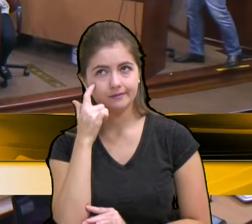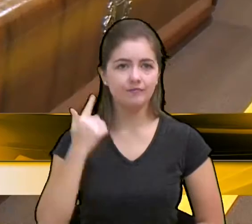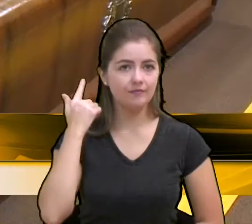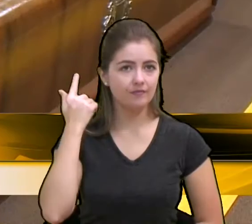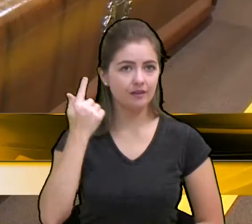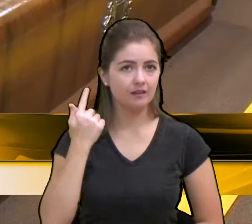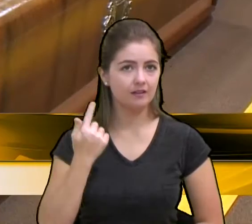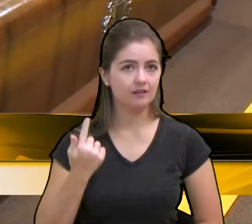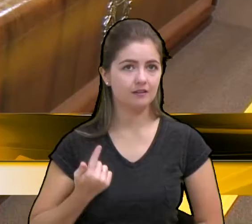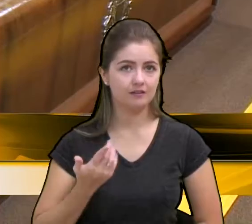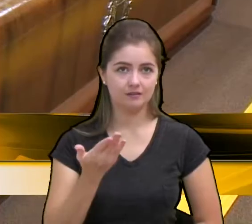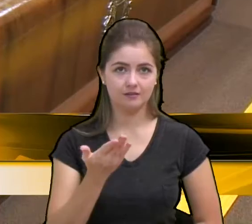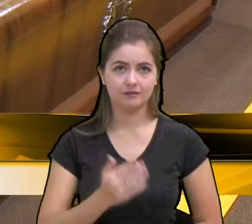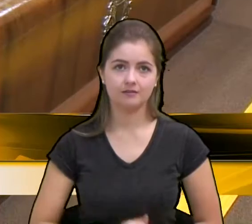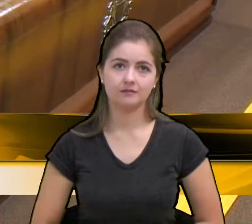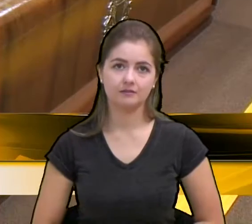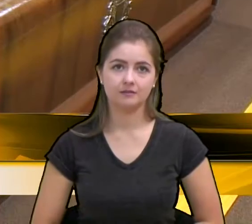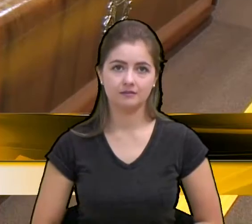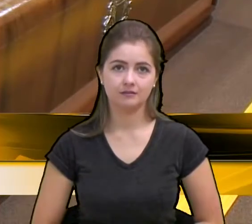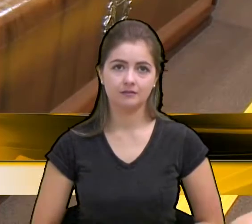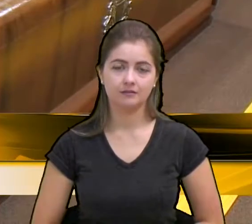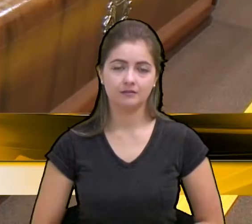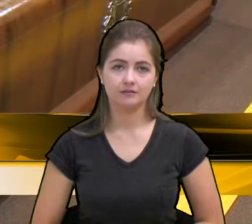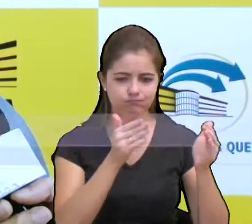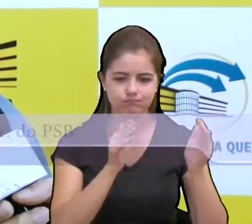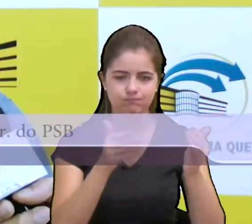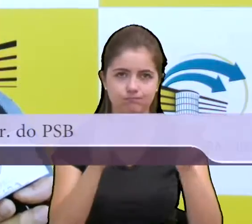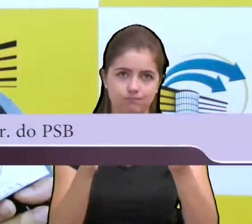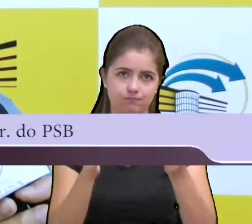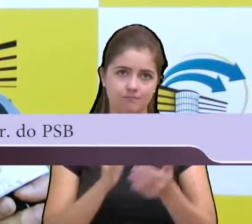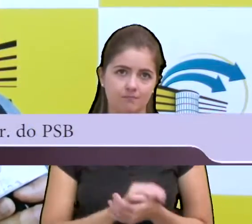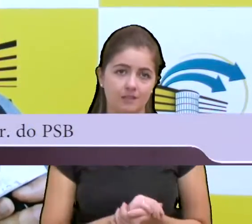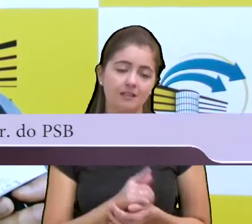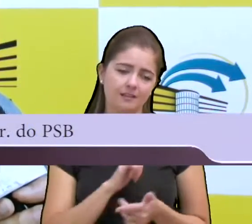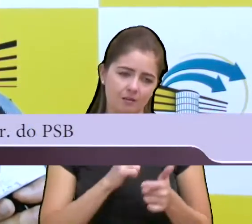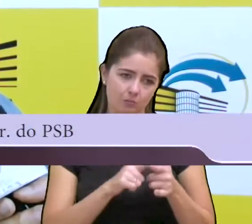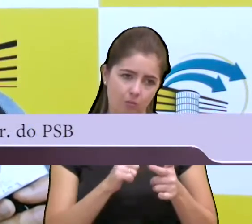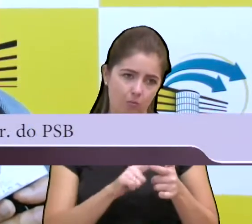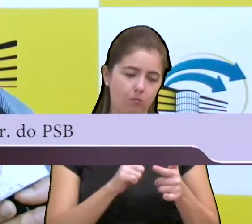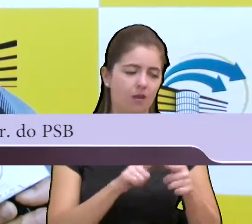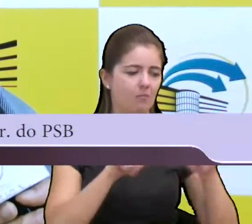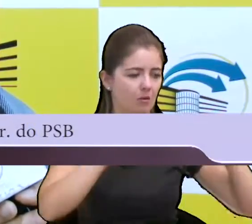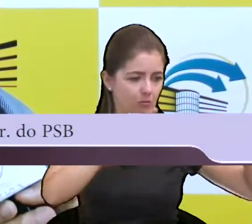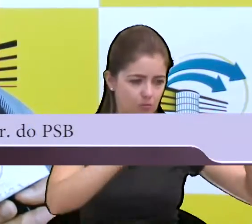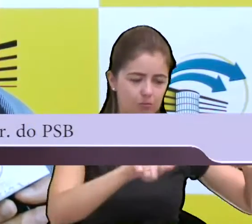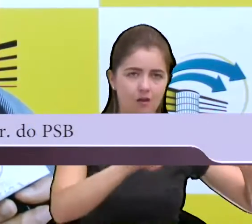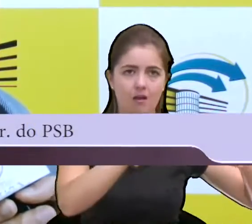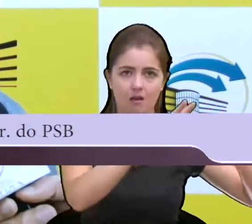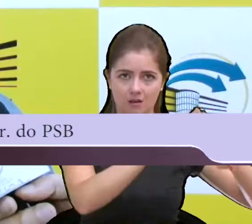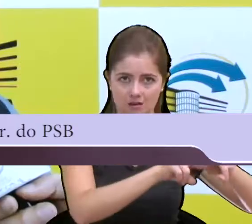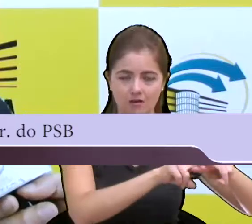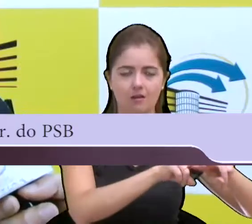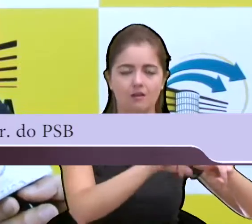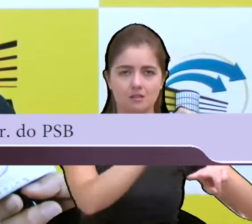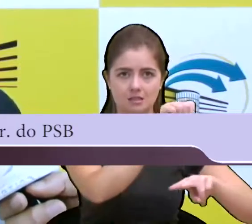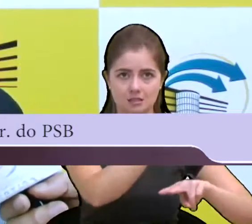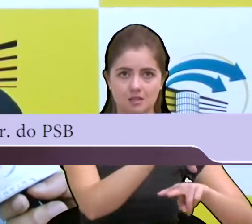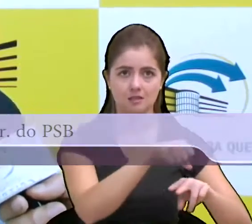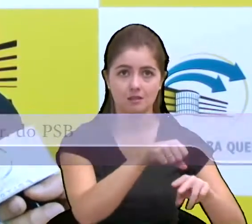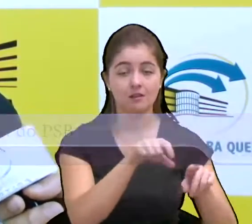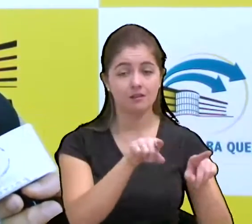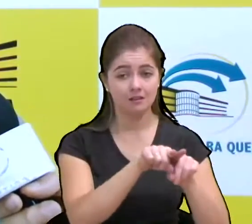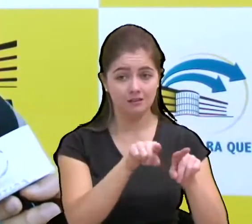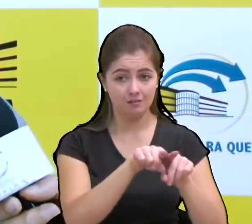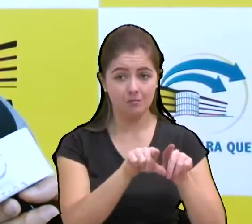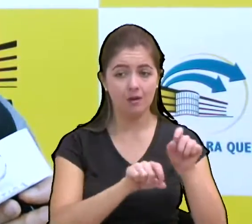entre outras ações, para o combate à violência. O que a gente já vê hoje é o tráfico cooptando a gurizada